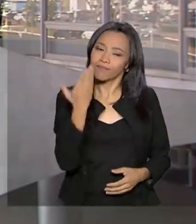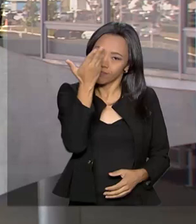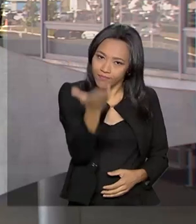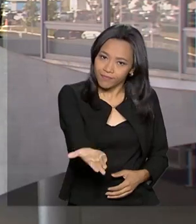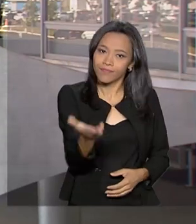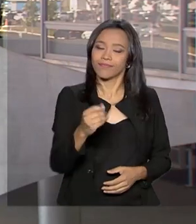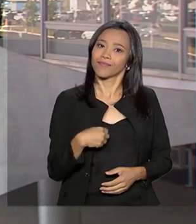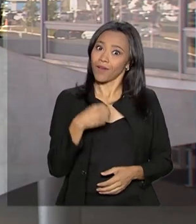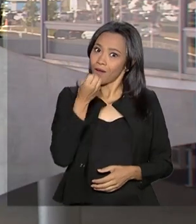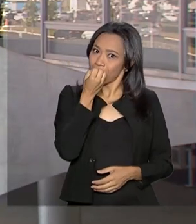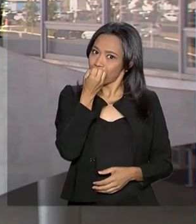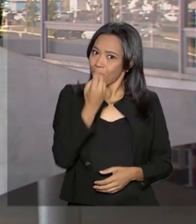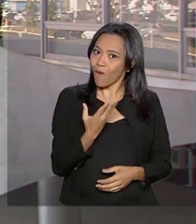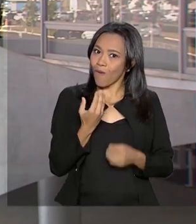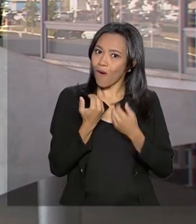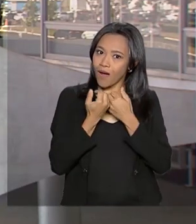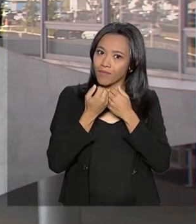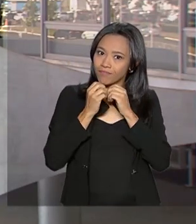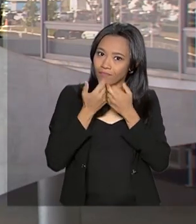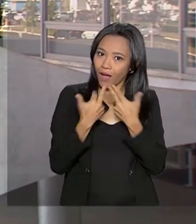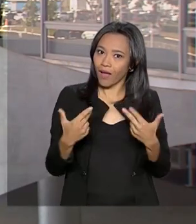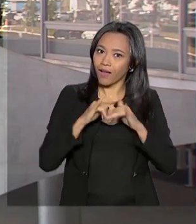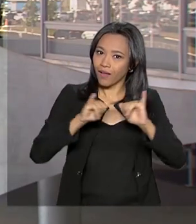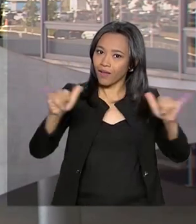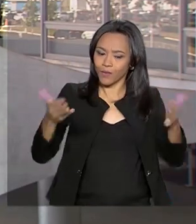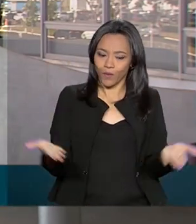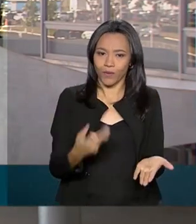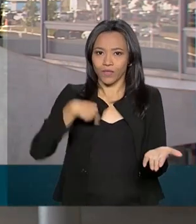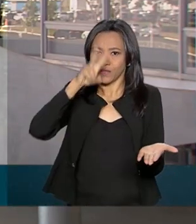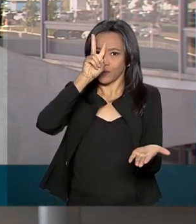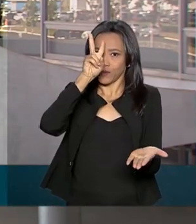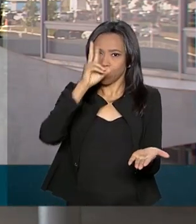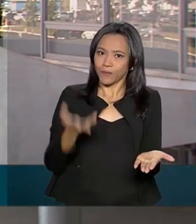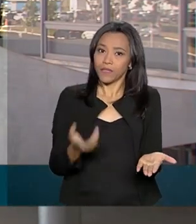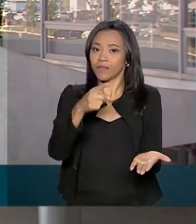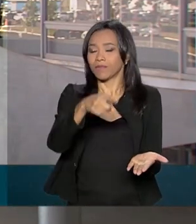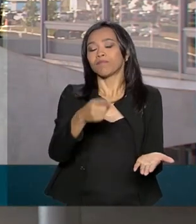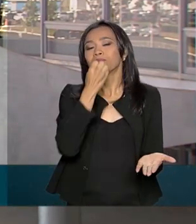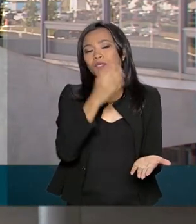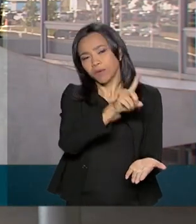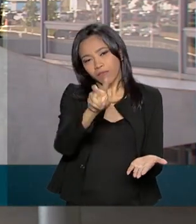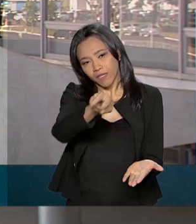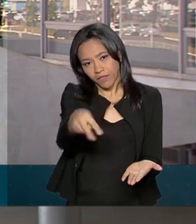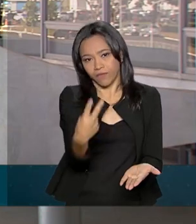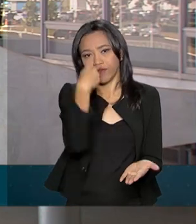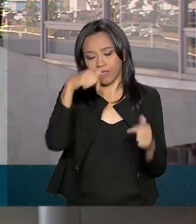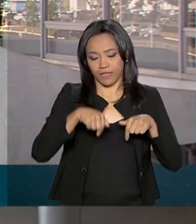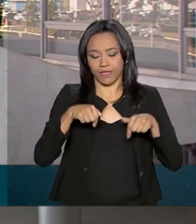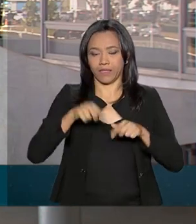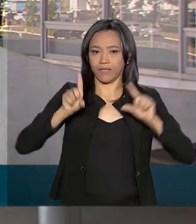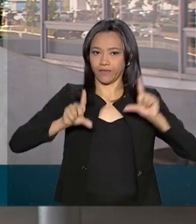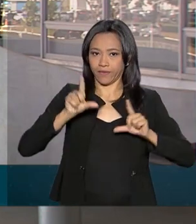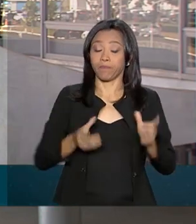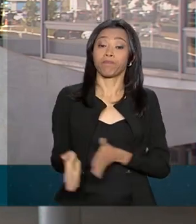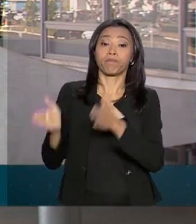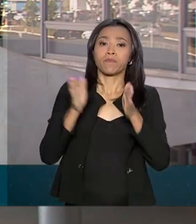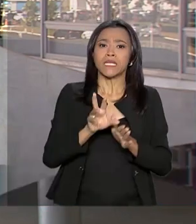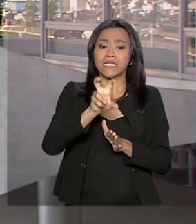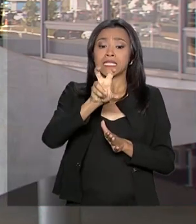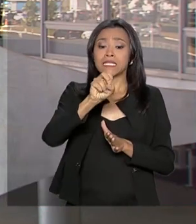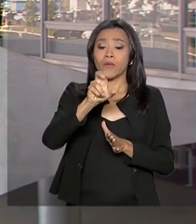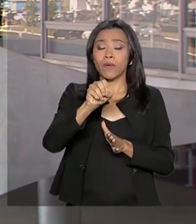você. Veja que boa notícia, né, pra essa segunda-feira. Bom dia pra você que acompanha a TV Brasil. Depois de 50 dias,